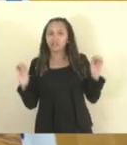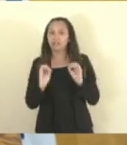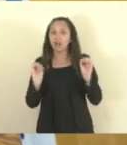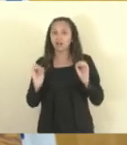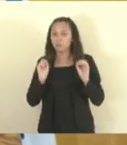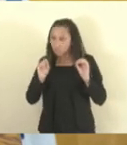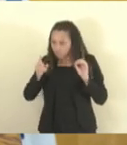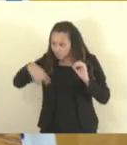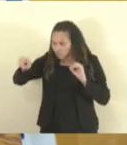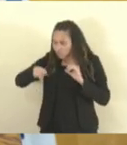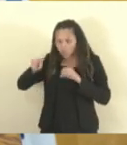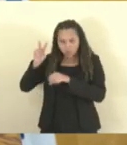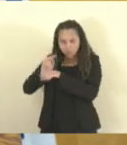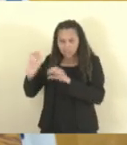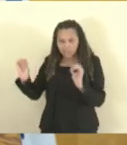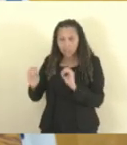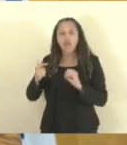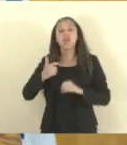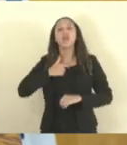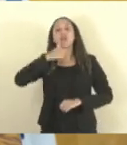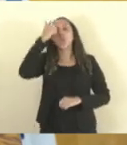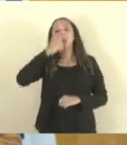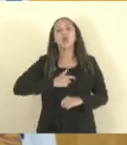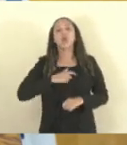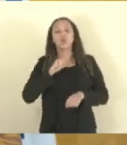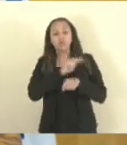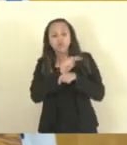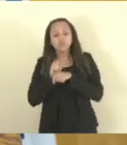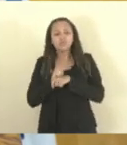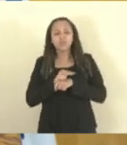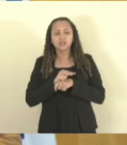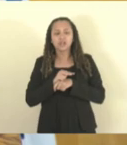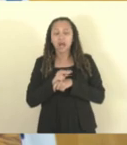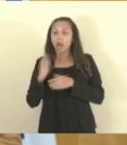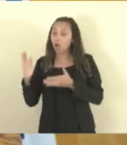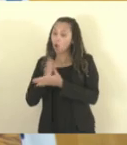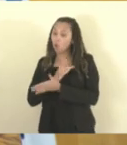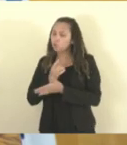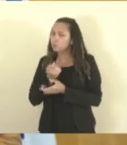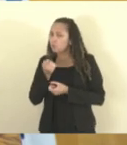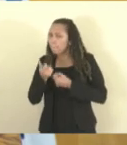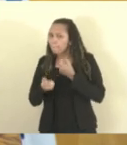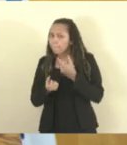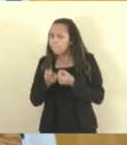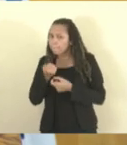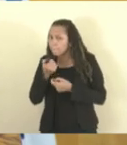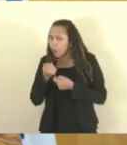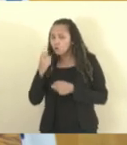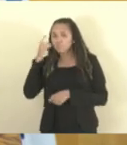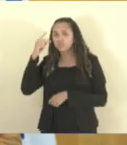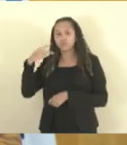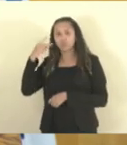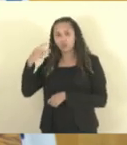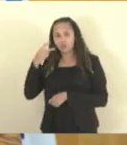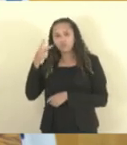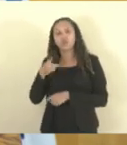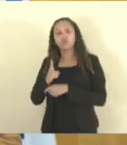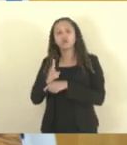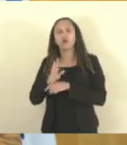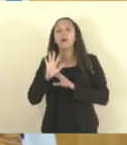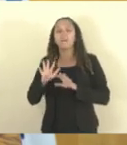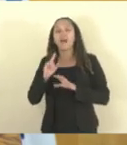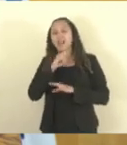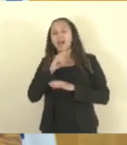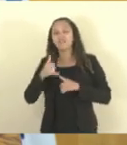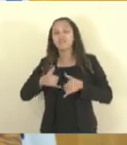vou fiscalizar. Alguns poucos vereadores de Aracruz vão continuar fiscalizando, inclusive a farra das festas na